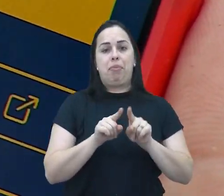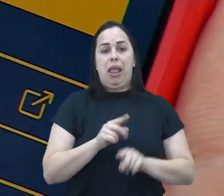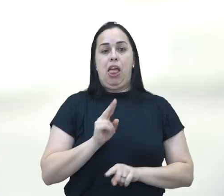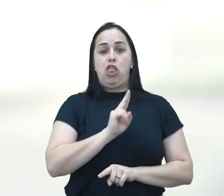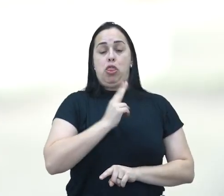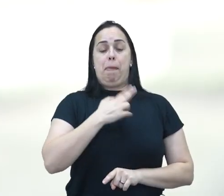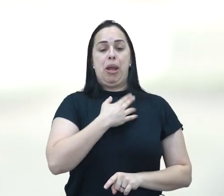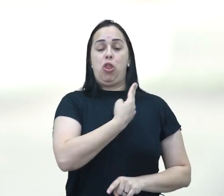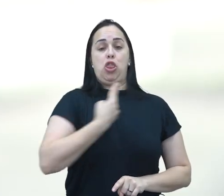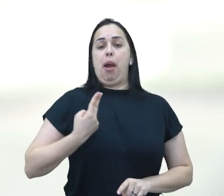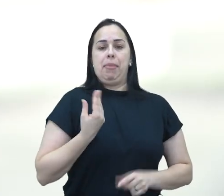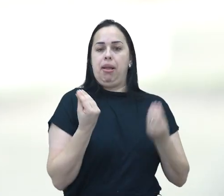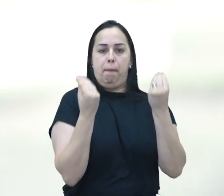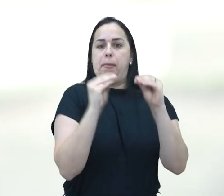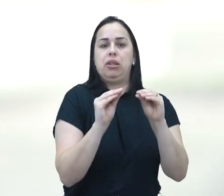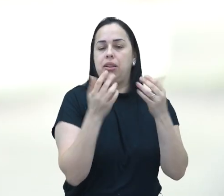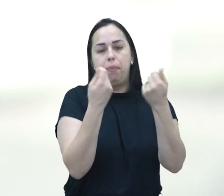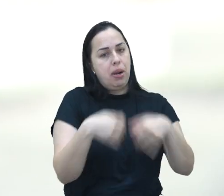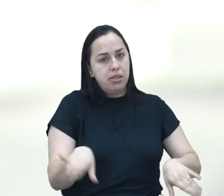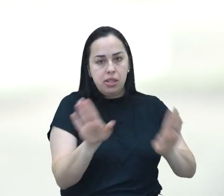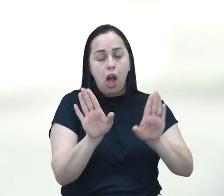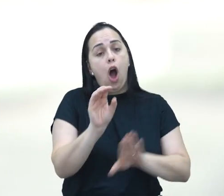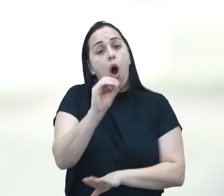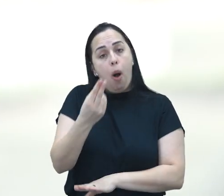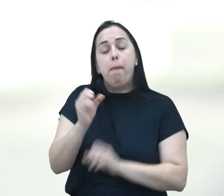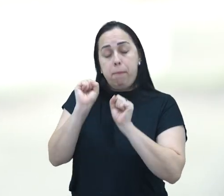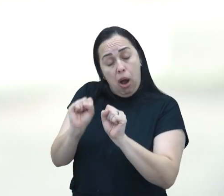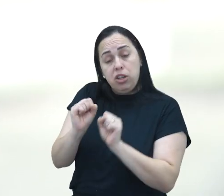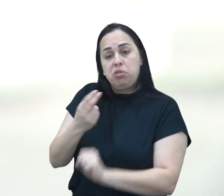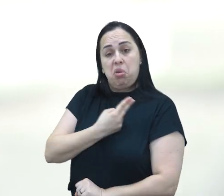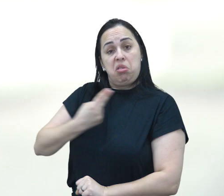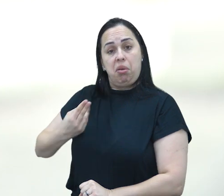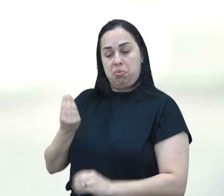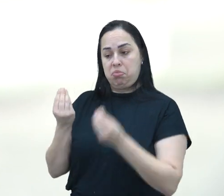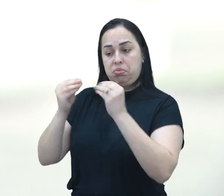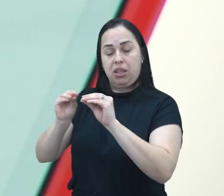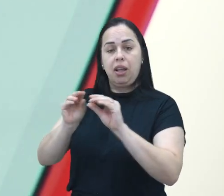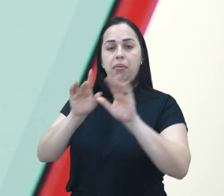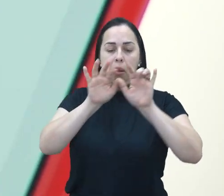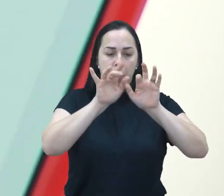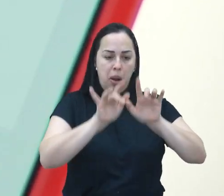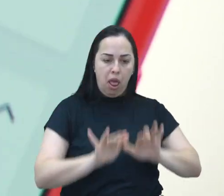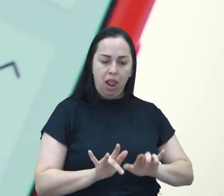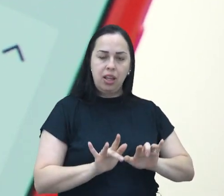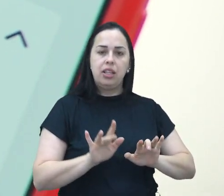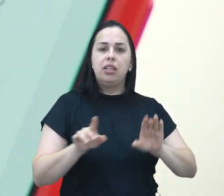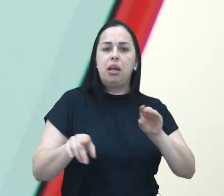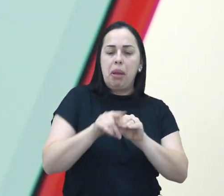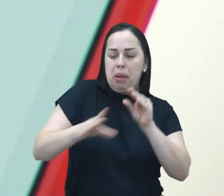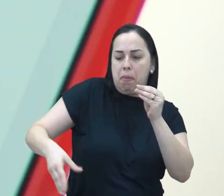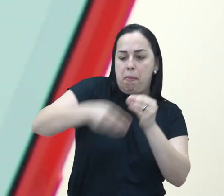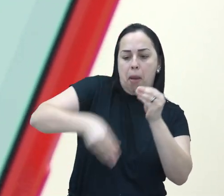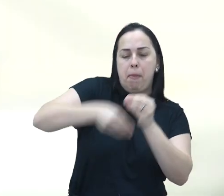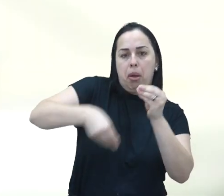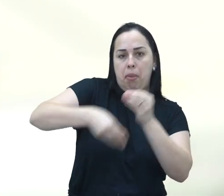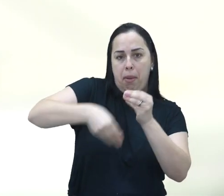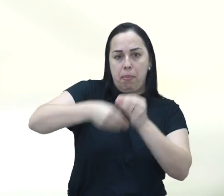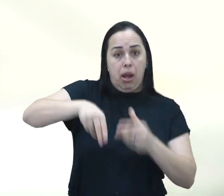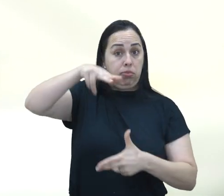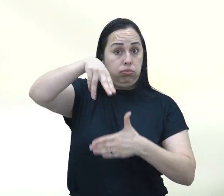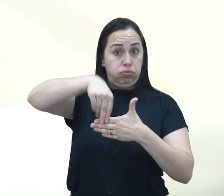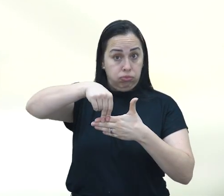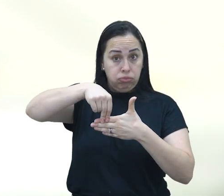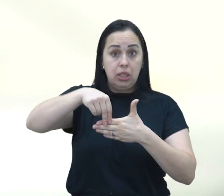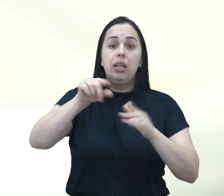denúncias, de forma anônima ou não, ao juízo eleitoral competente. Basta preencher um formulário e